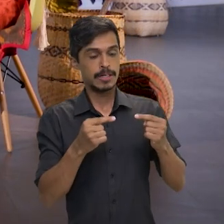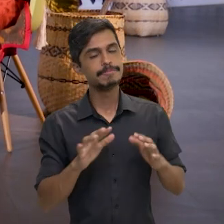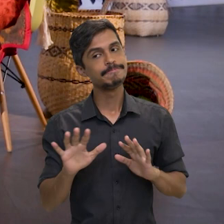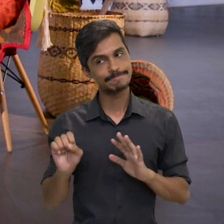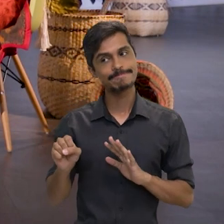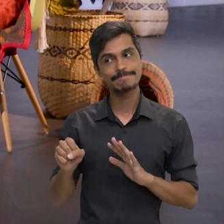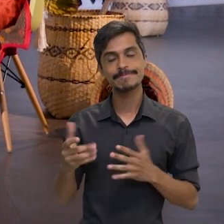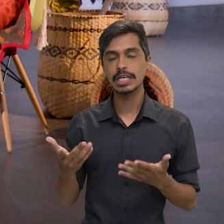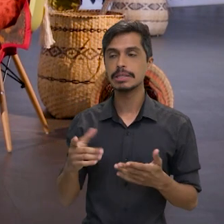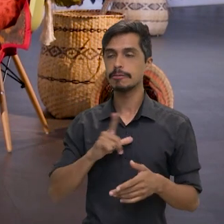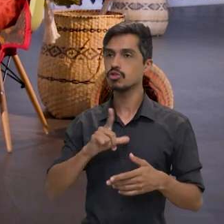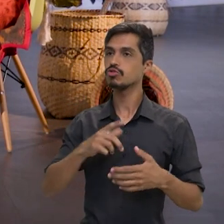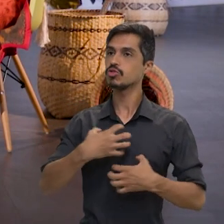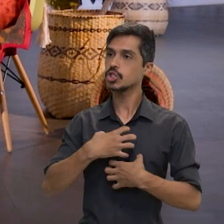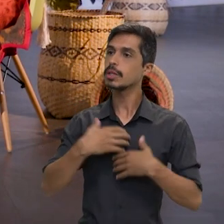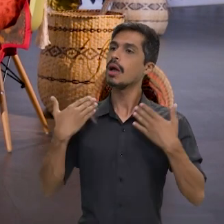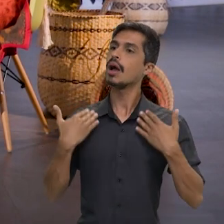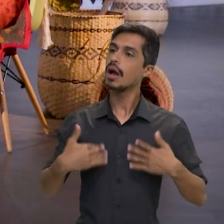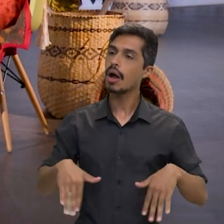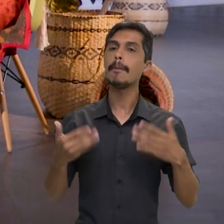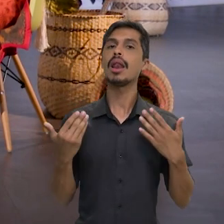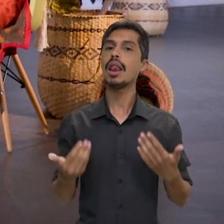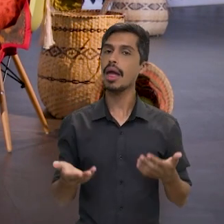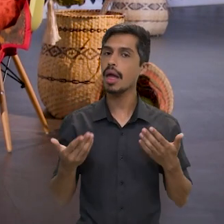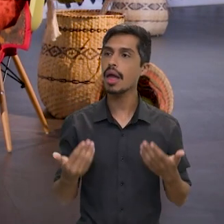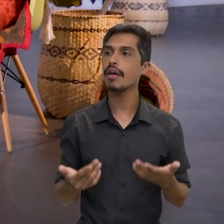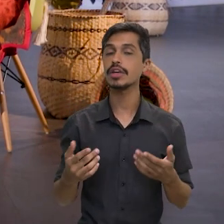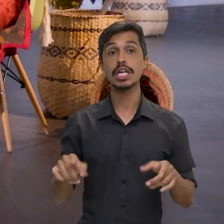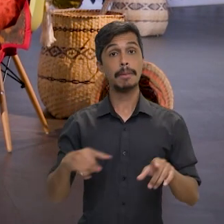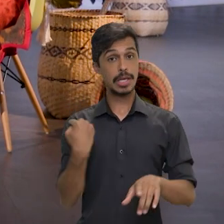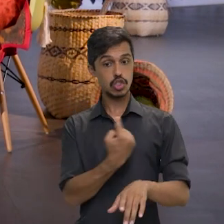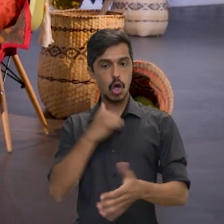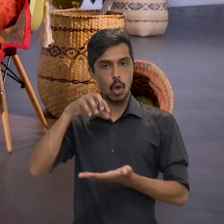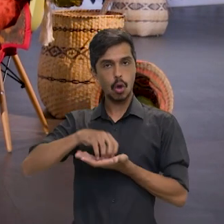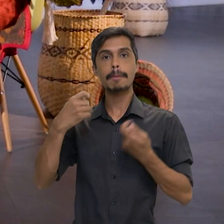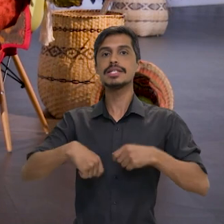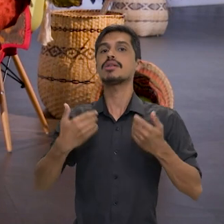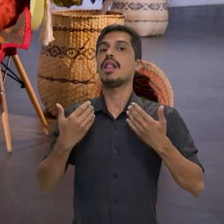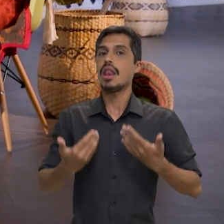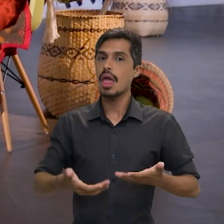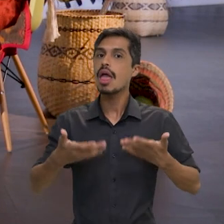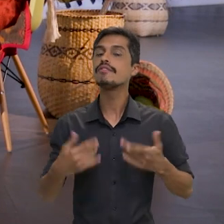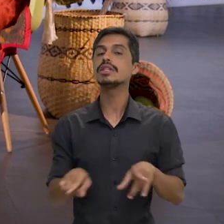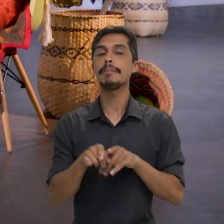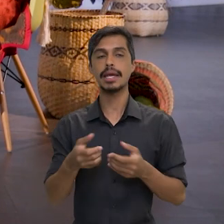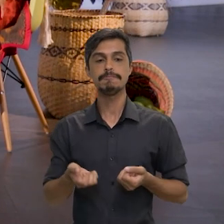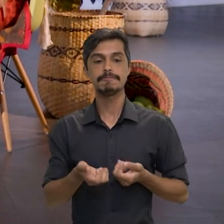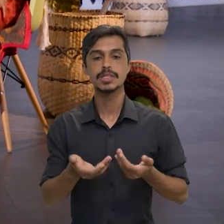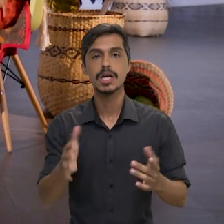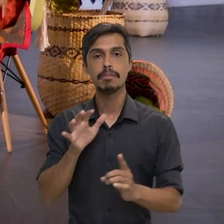de uma forma tranquila, né? Mas essa tranquilidade tem que vir também da gente, dos órgãos, né? Para poder